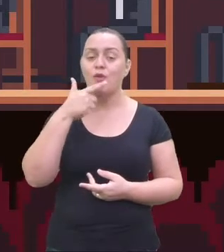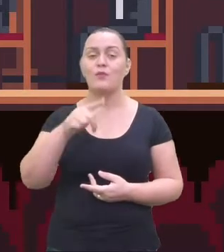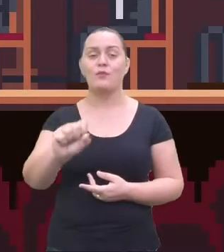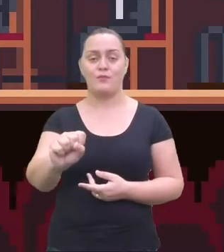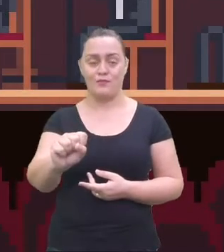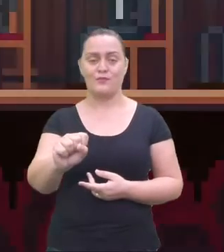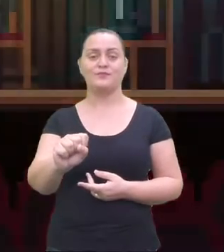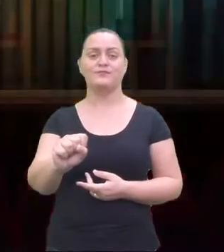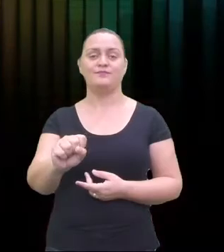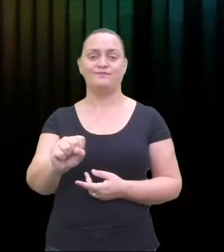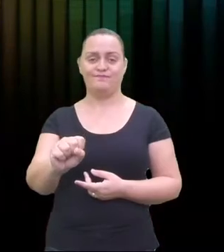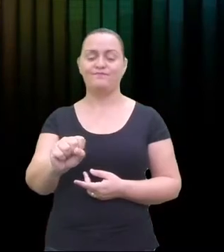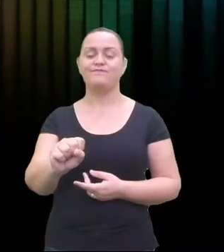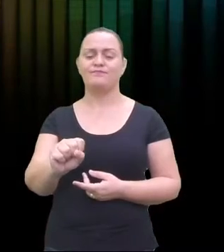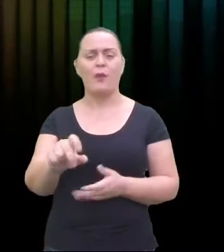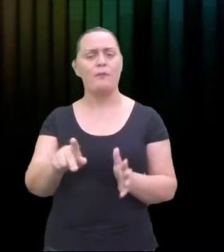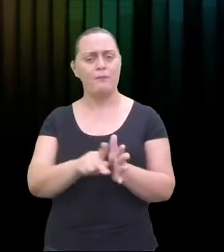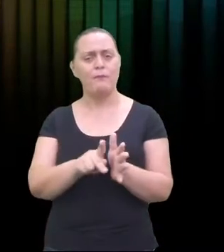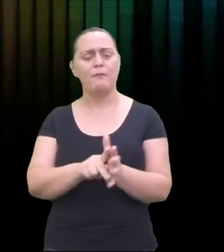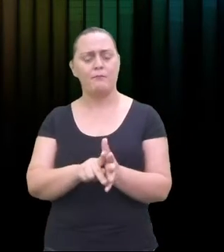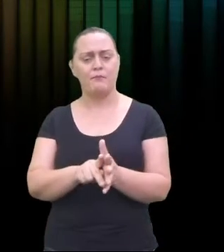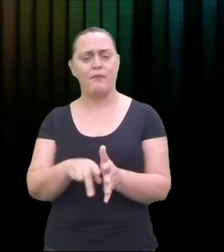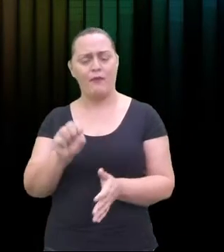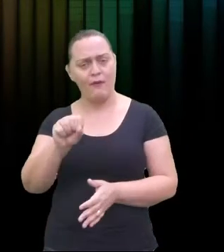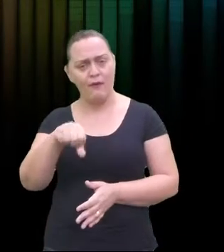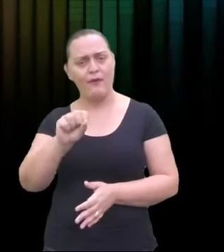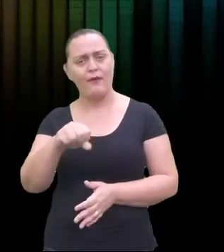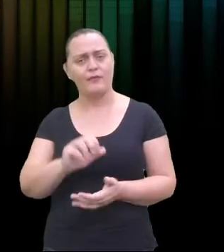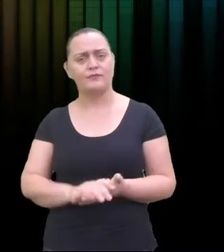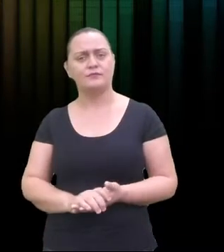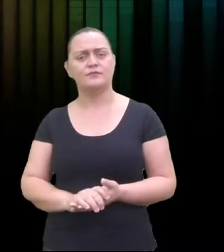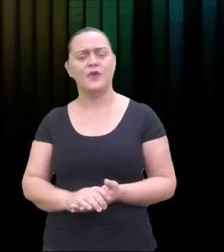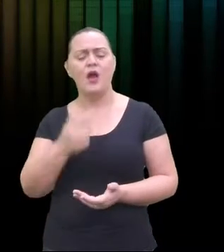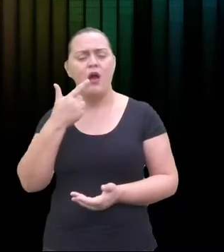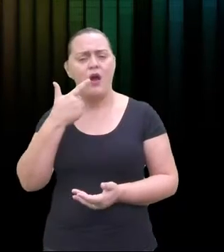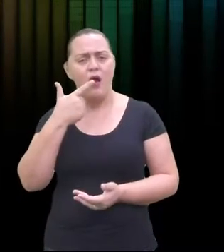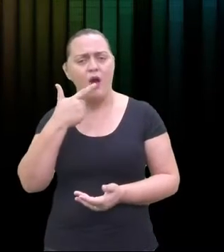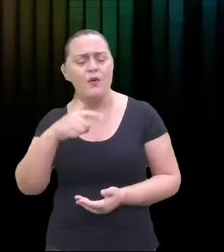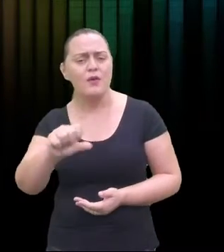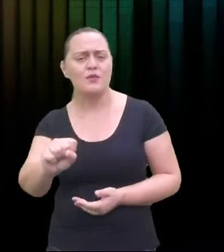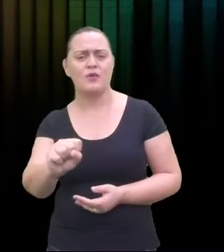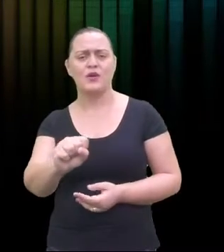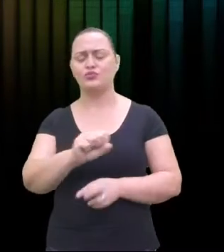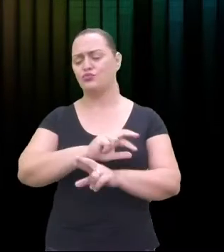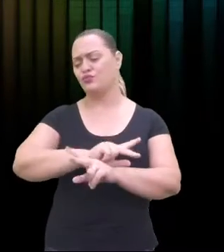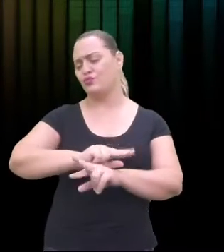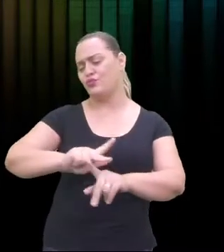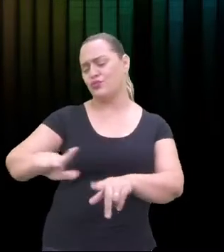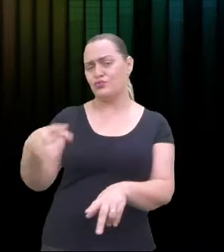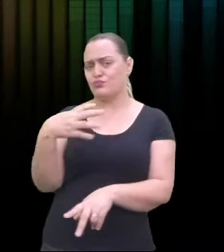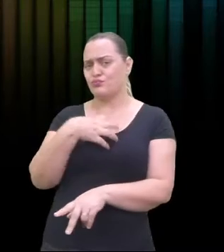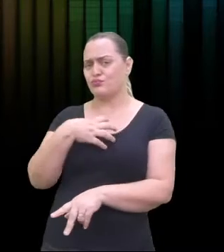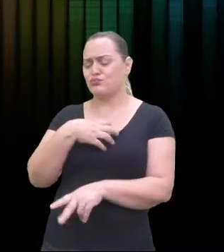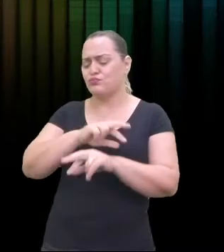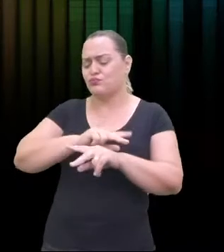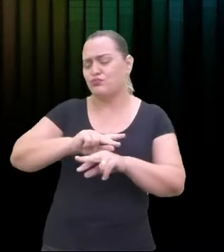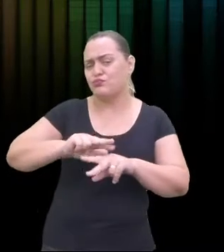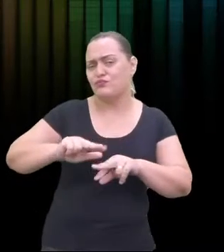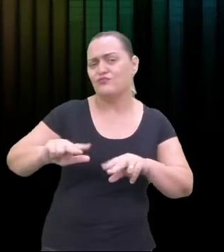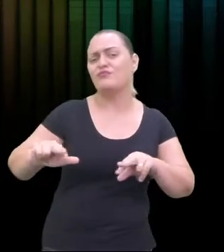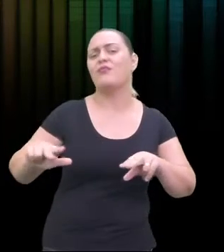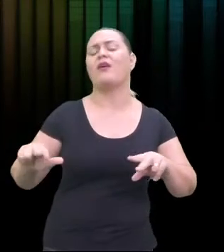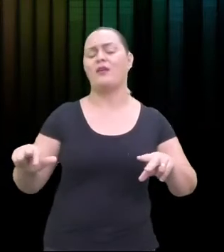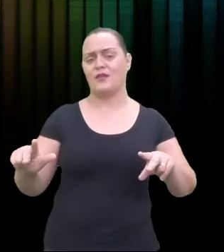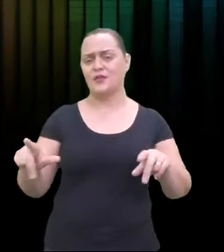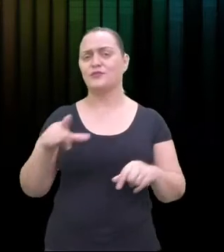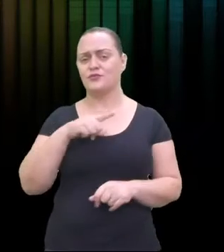vão ver ao longo dessa aula que ela pode ser uma linguagem de diferentes sensações. Nós vamos ver já já que pode ter